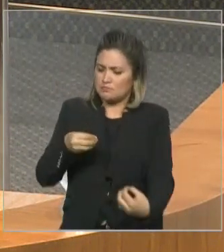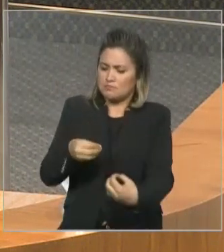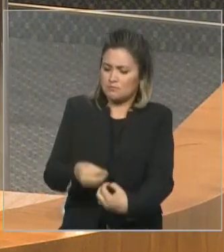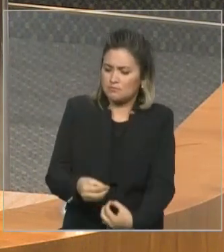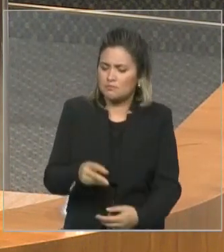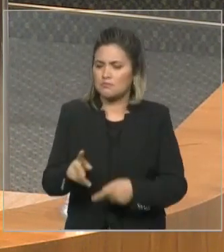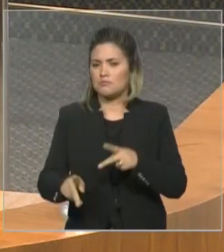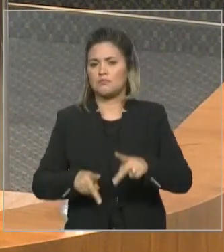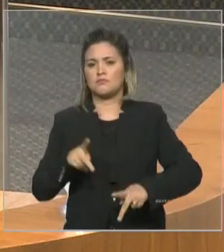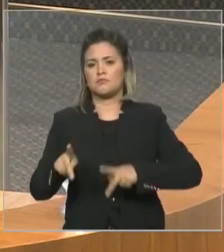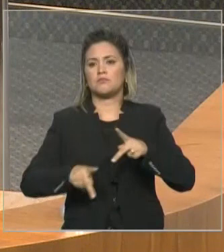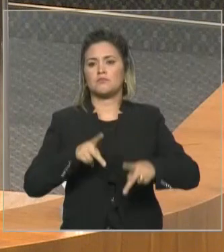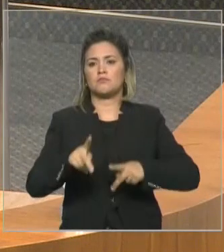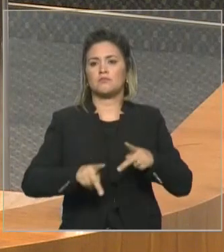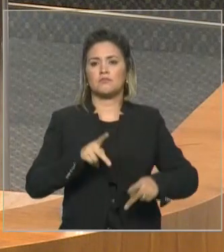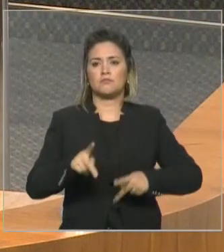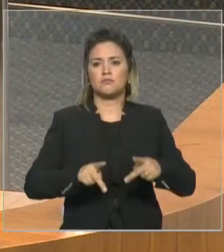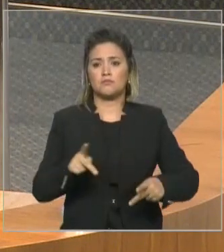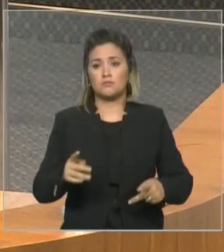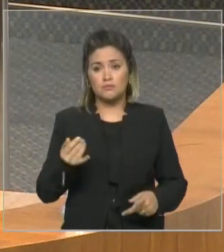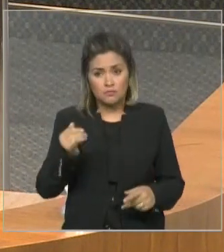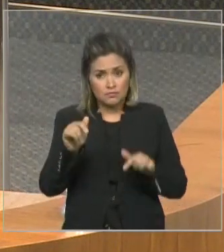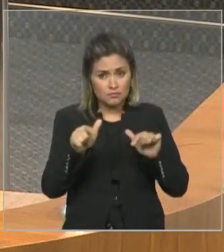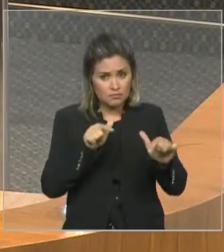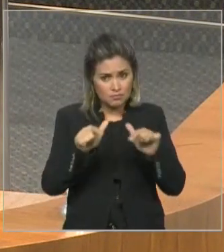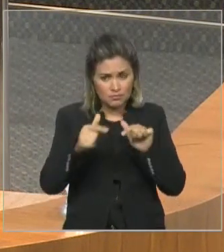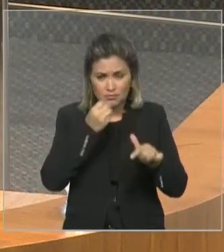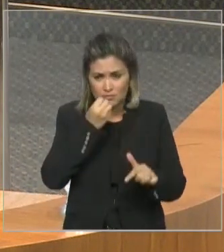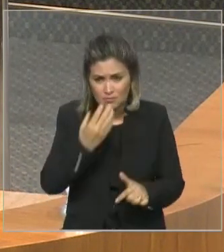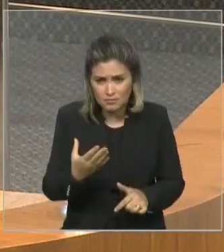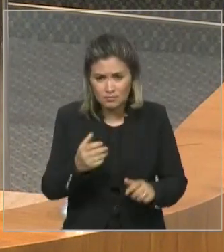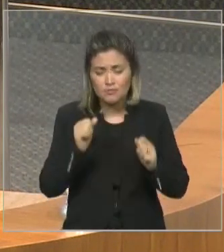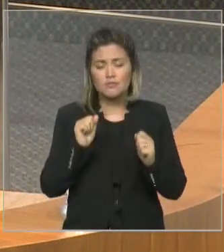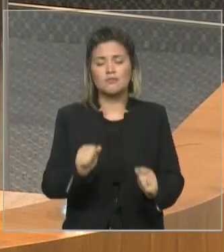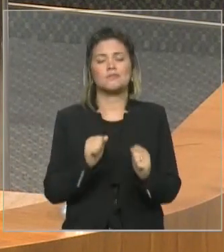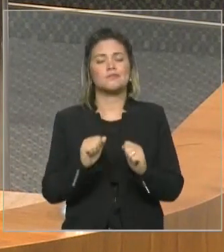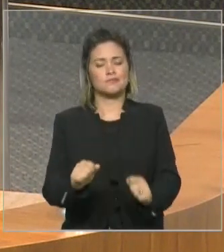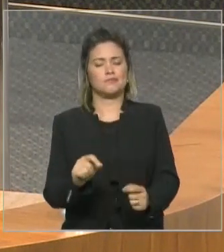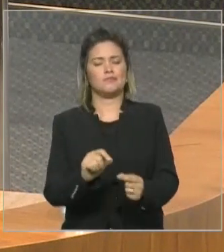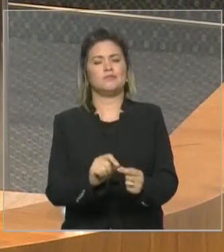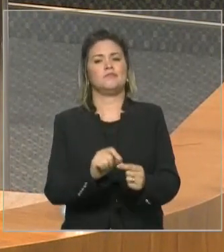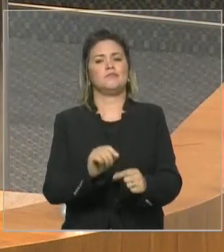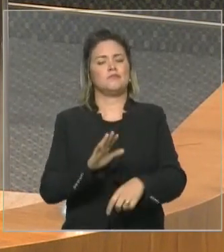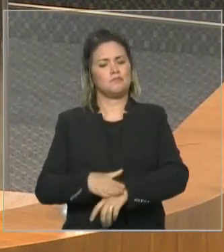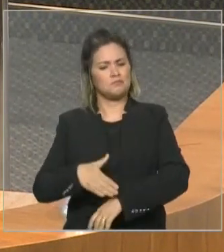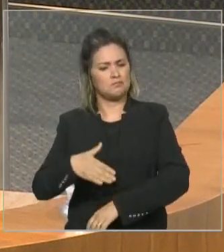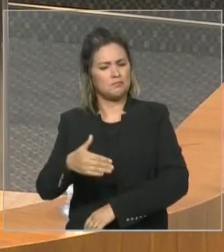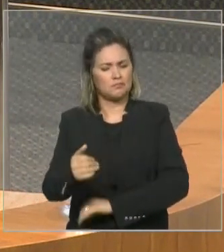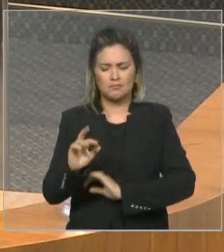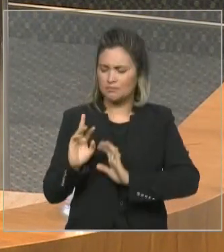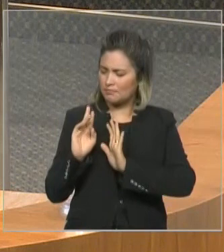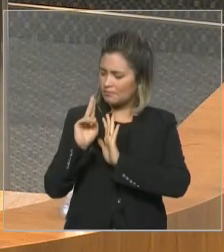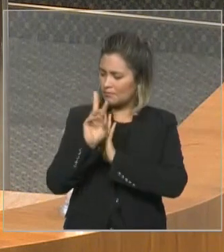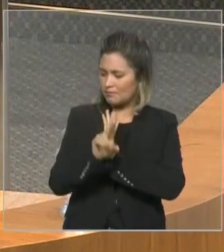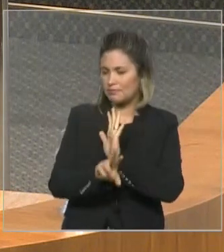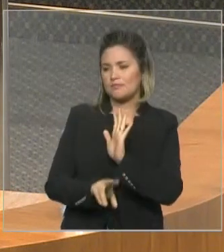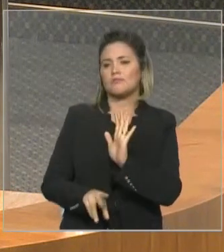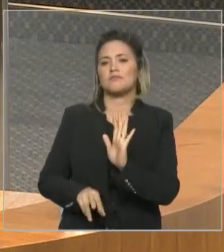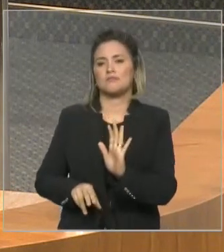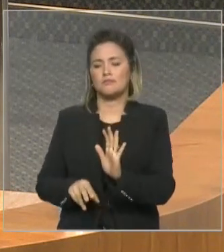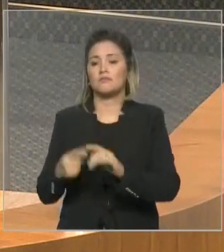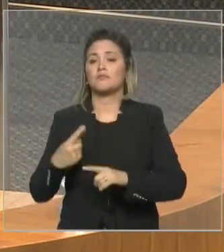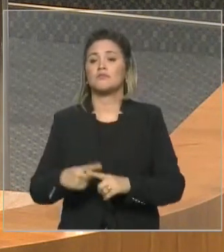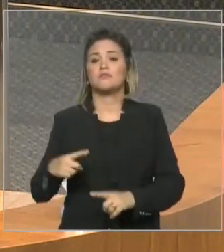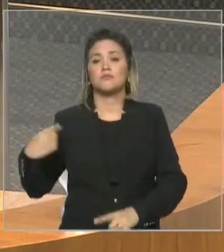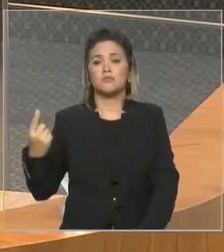e aquele que, se bem exercido, pode trazer uma infinidade de benefícios, porque aqui nós representamos